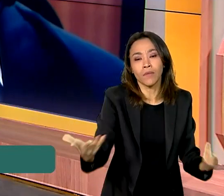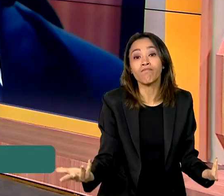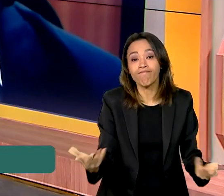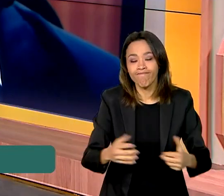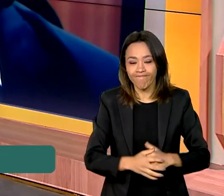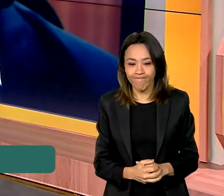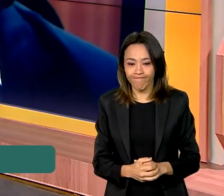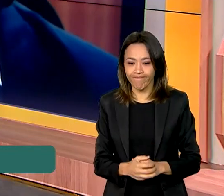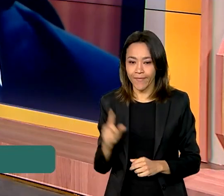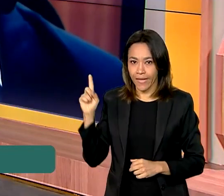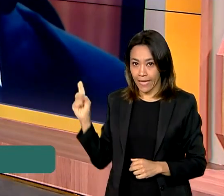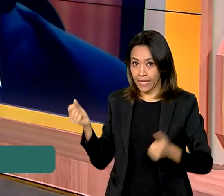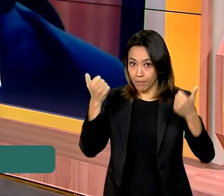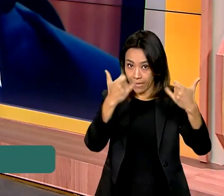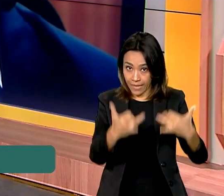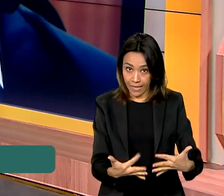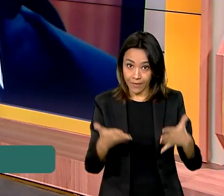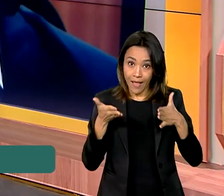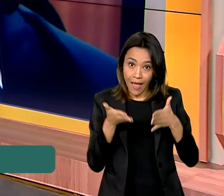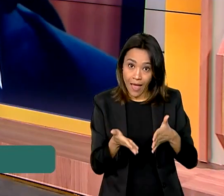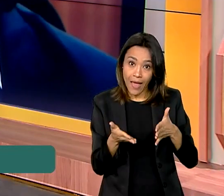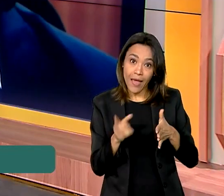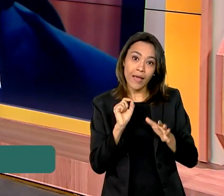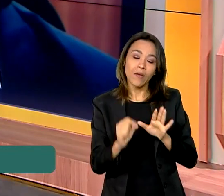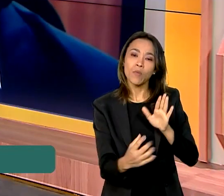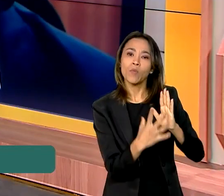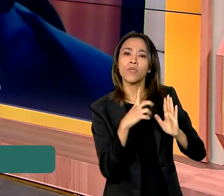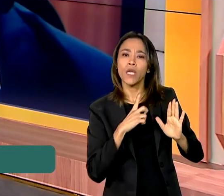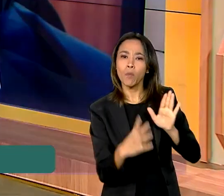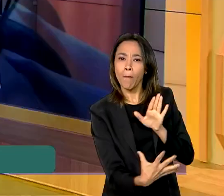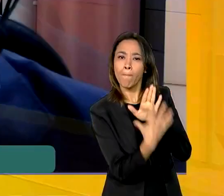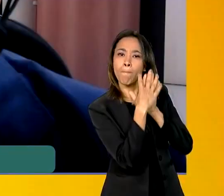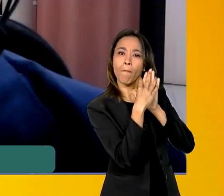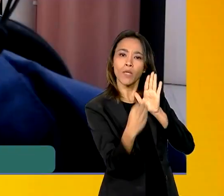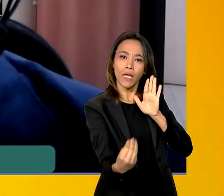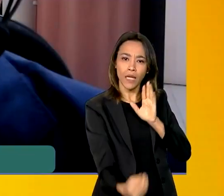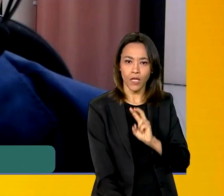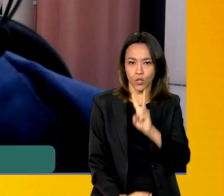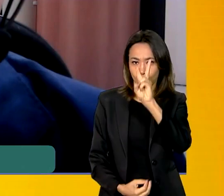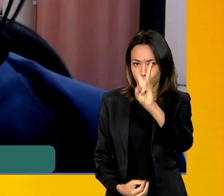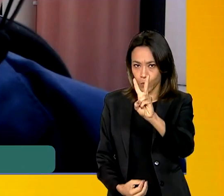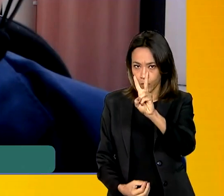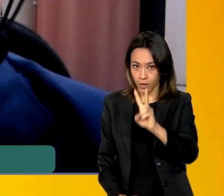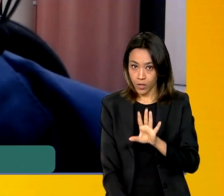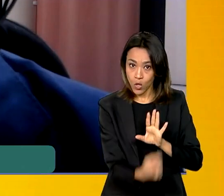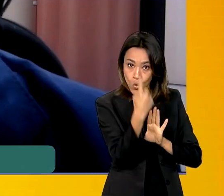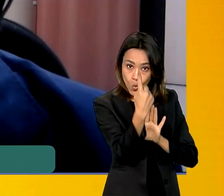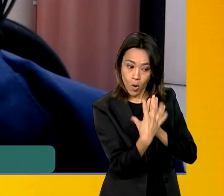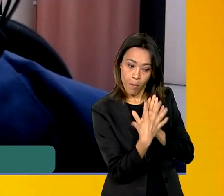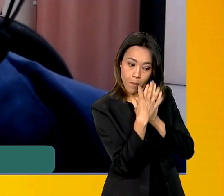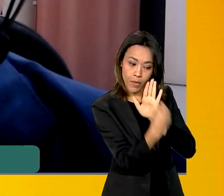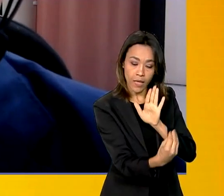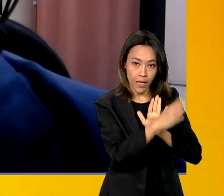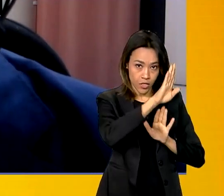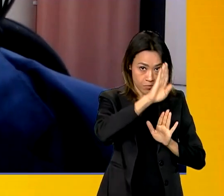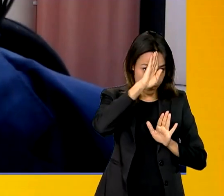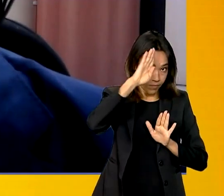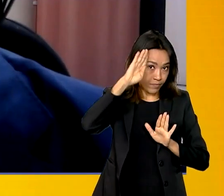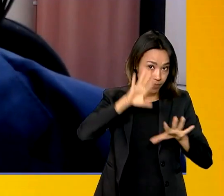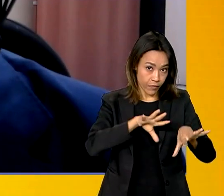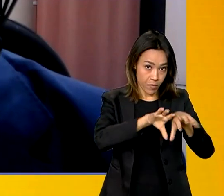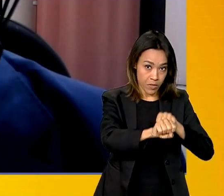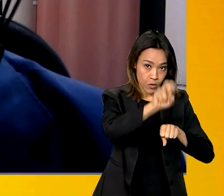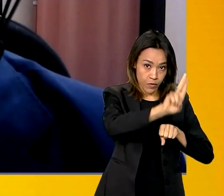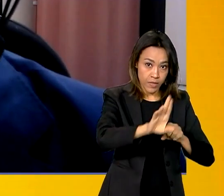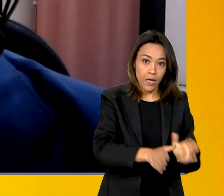A modalidade que ela se inspira é no PIBIC. Então, há duas modalidades. O para a graduação das universidades e